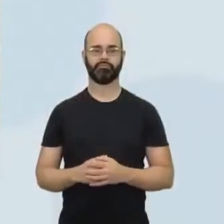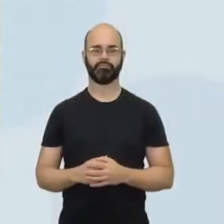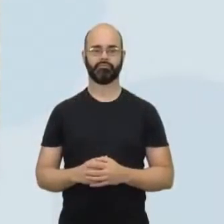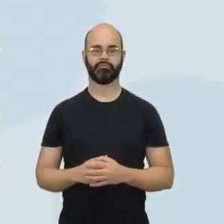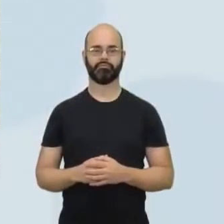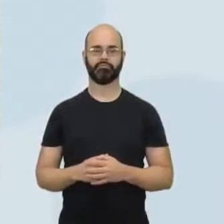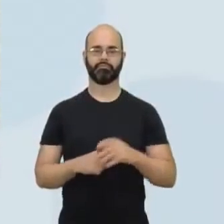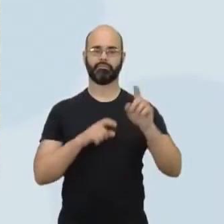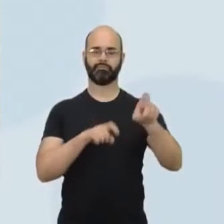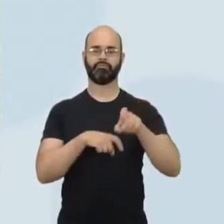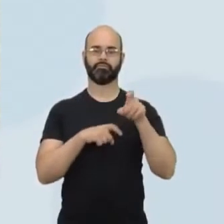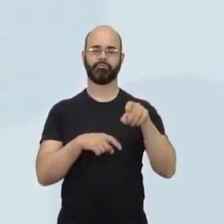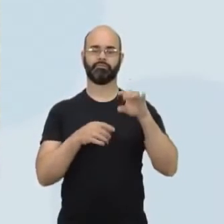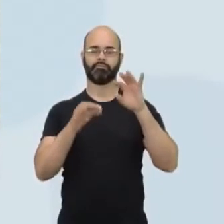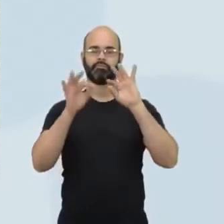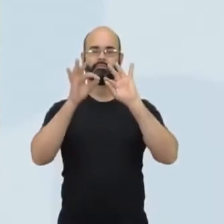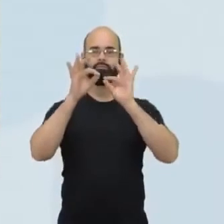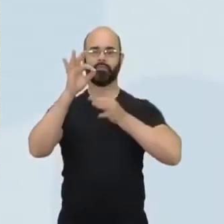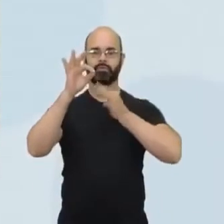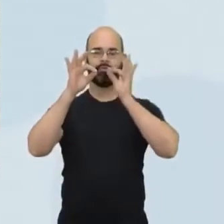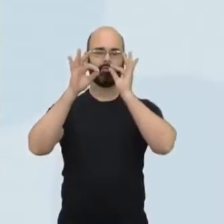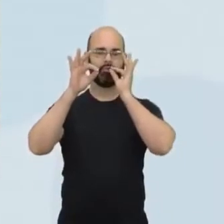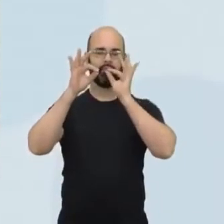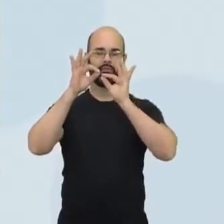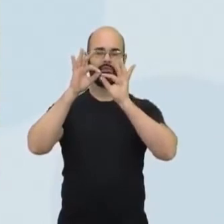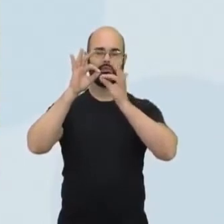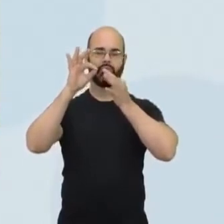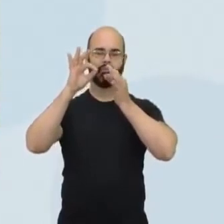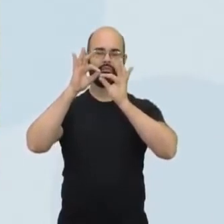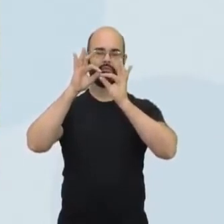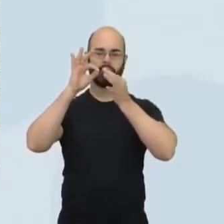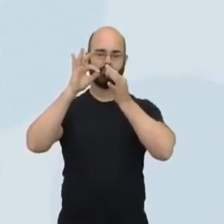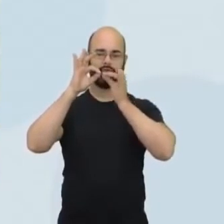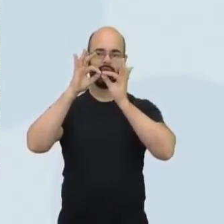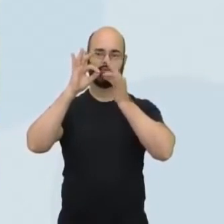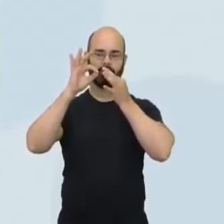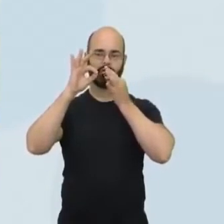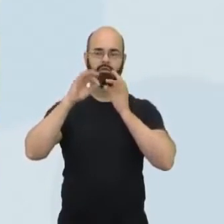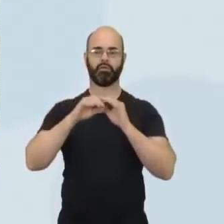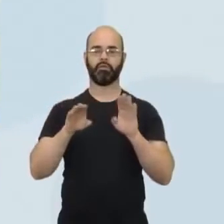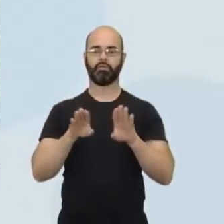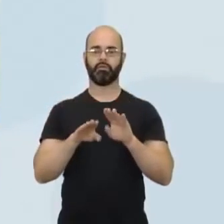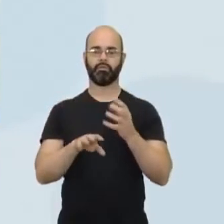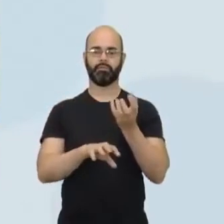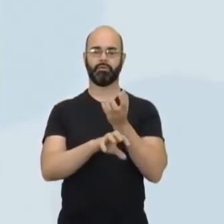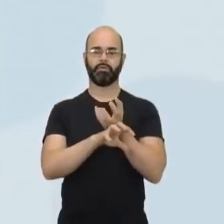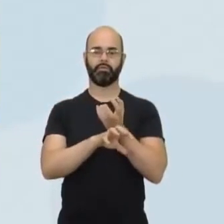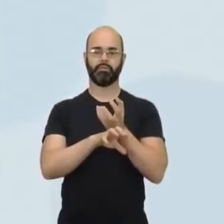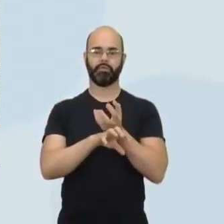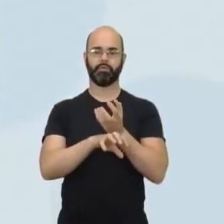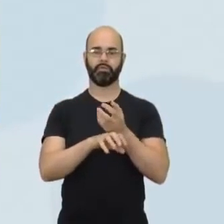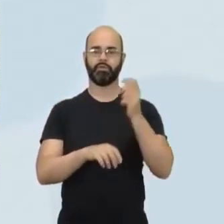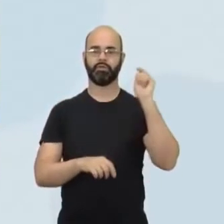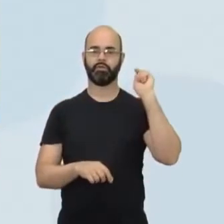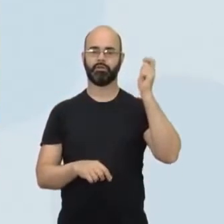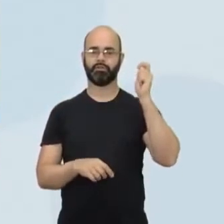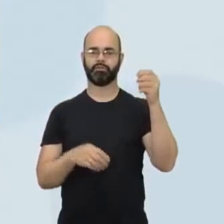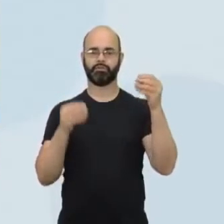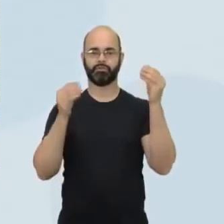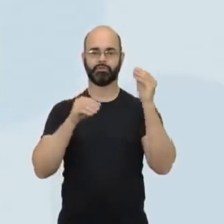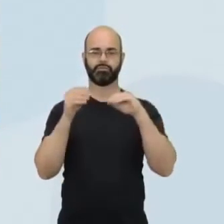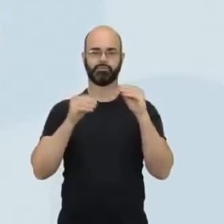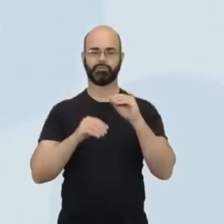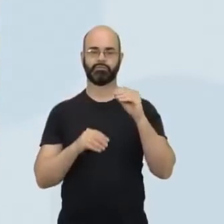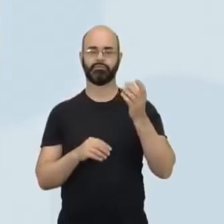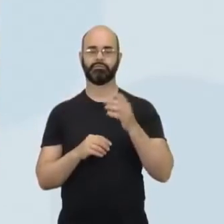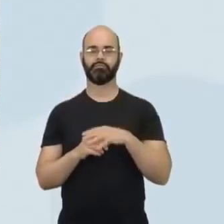agricultura de uva e de abacaxi, né? Continuando aí com a parte de alimentos, né? Então, a plantação de uvas na Argentina. A Argentina e o